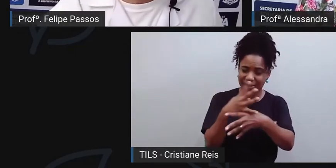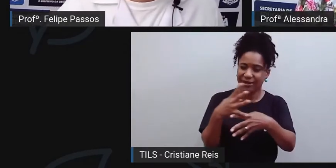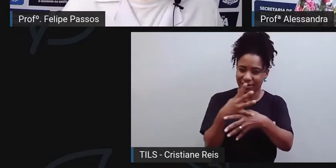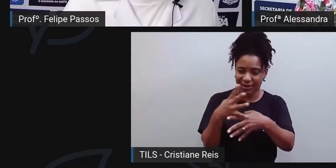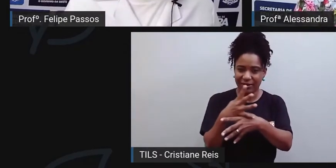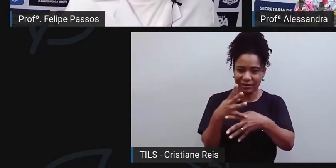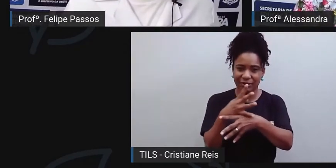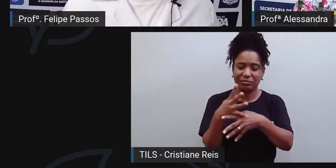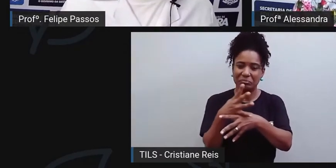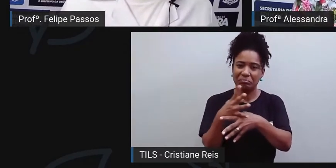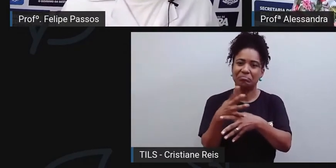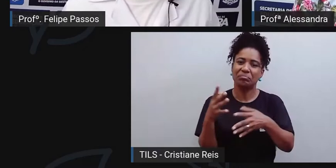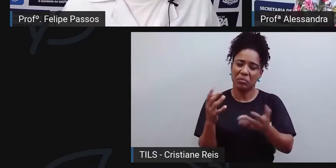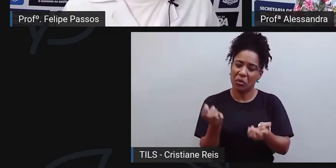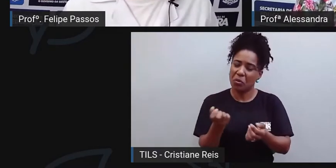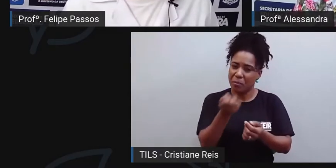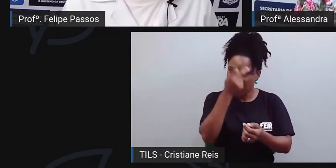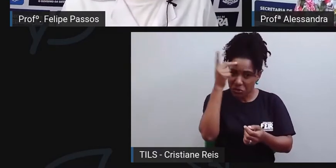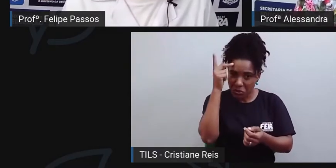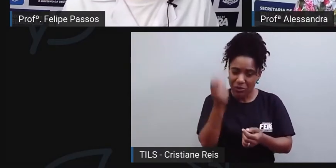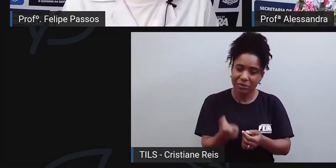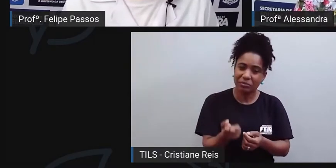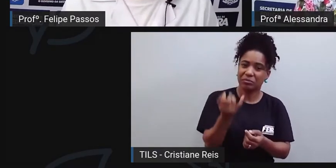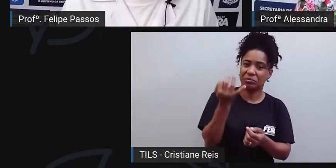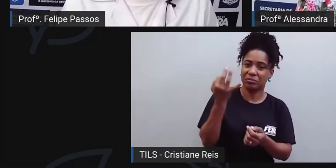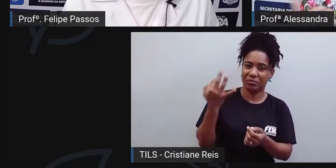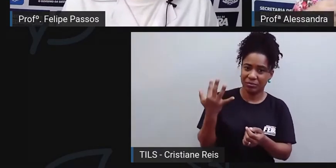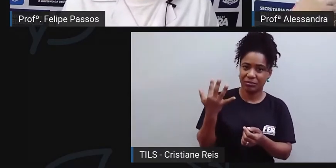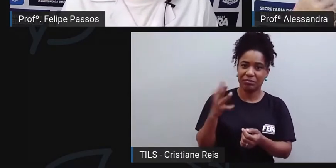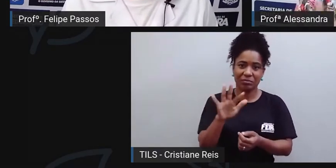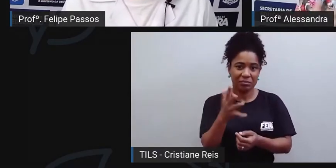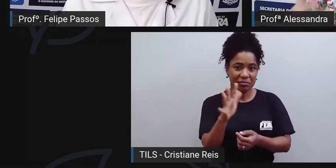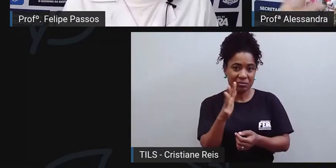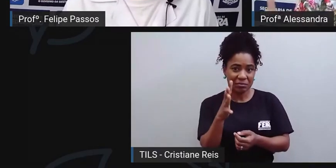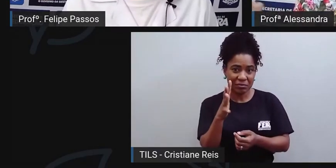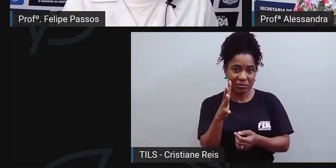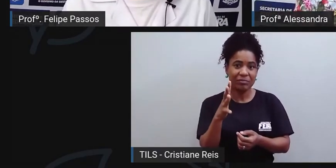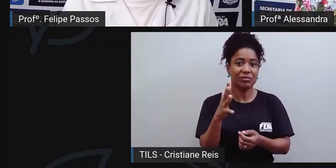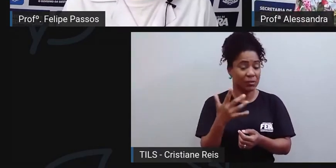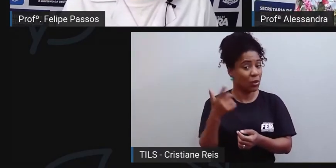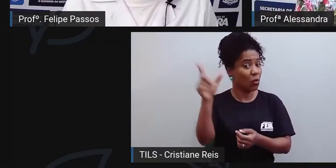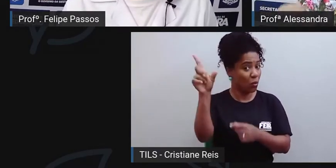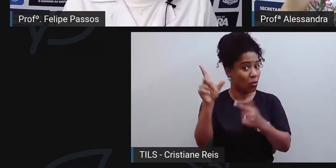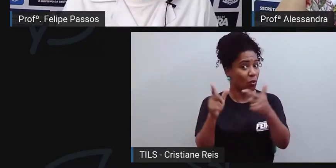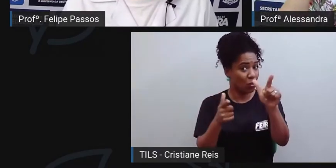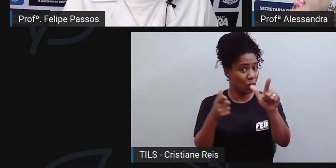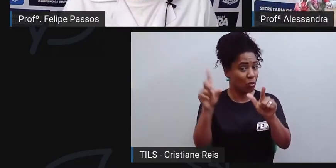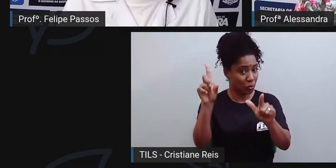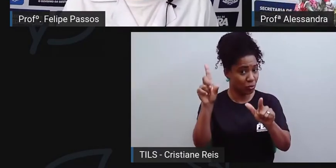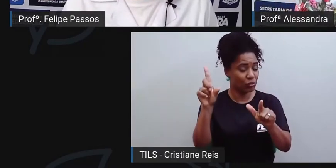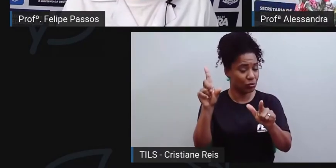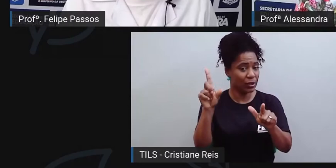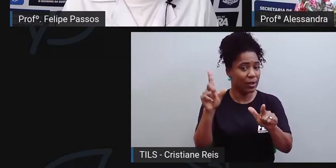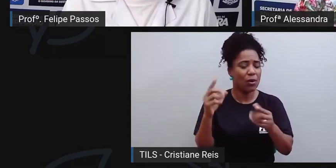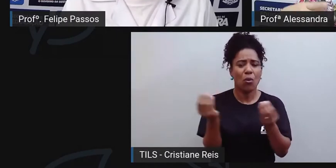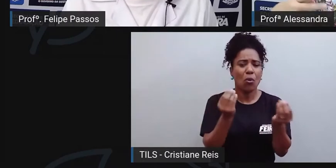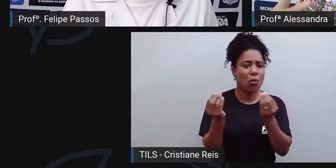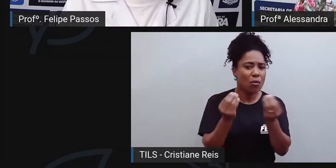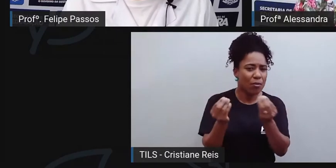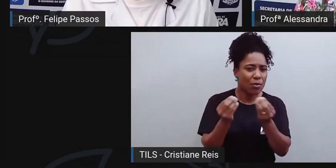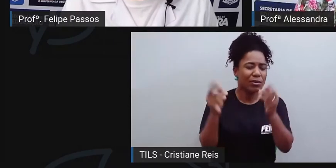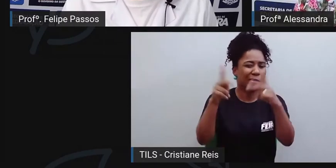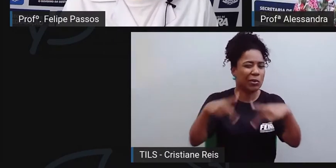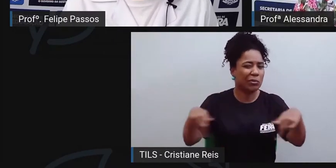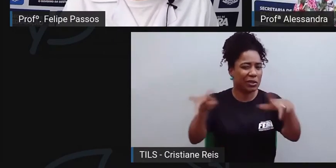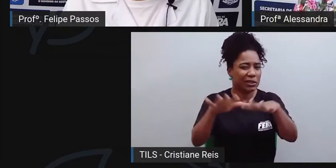determinada quantidade de gente. Geralmente, isso caracteriza uma cidade média, entre outros elementos, mas se a gente for considerar a população, a